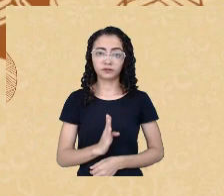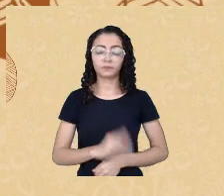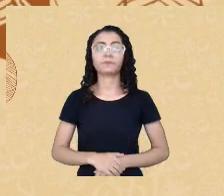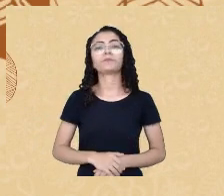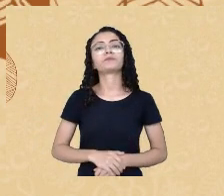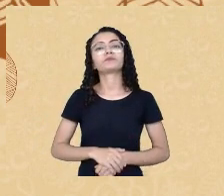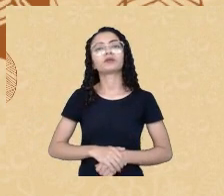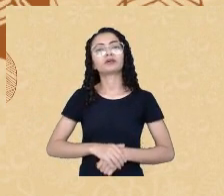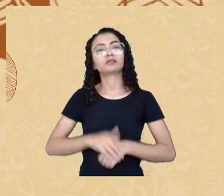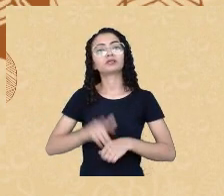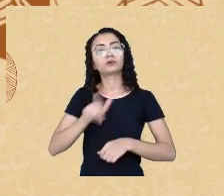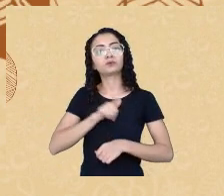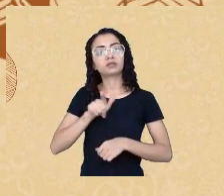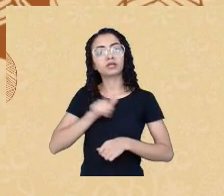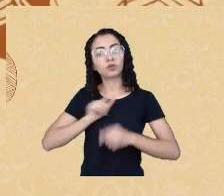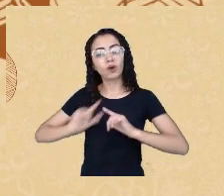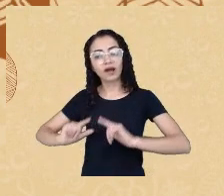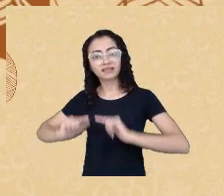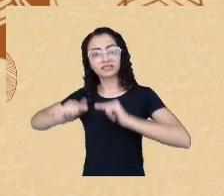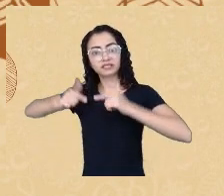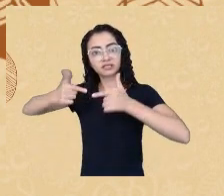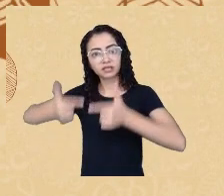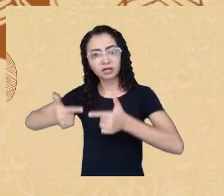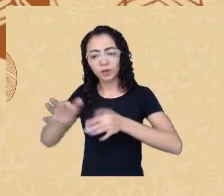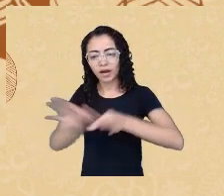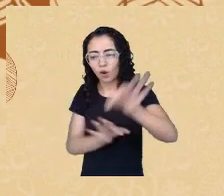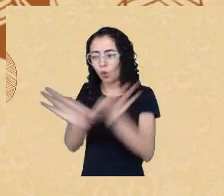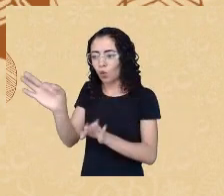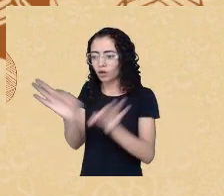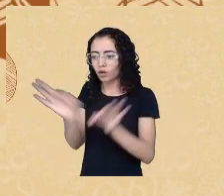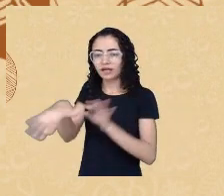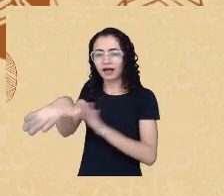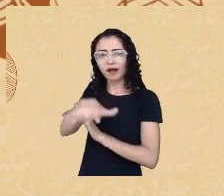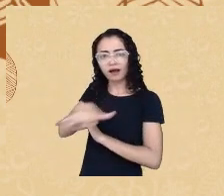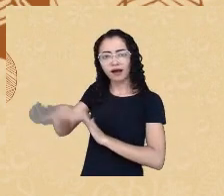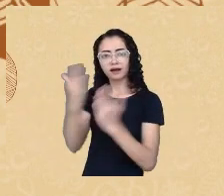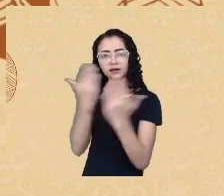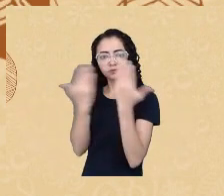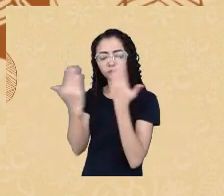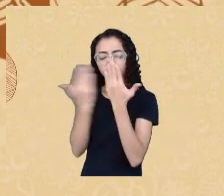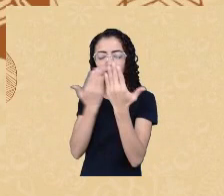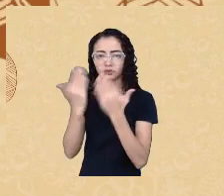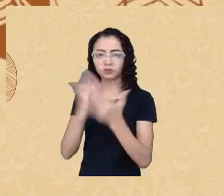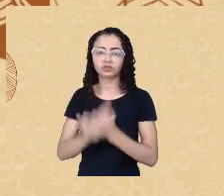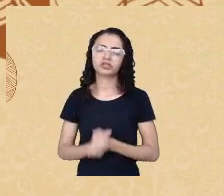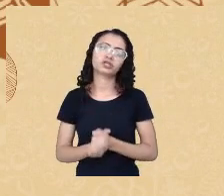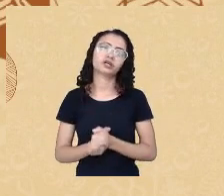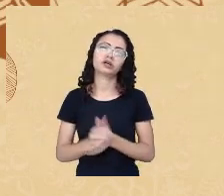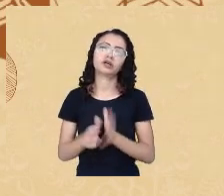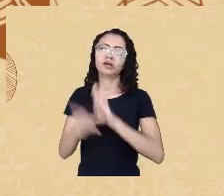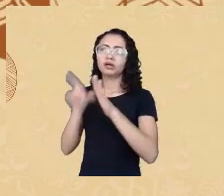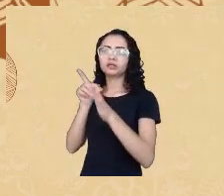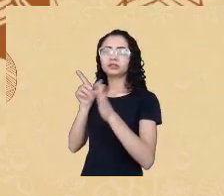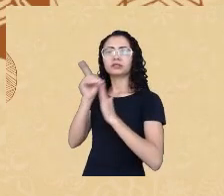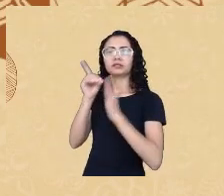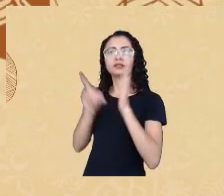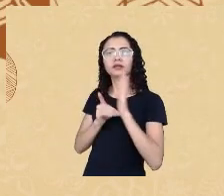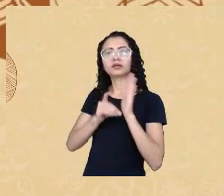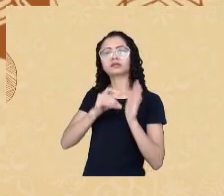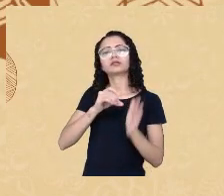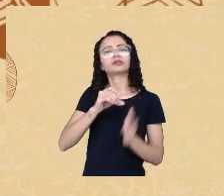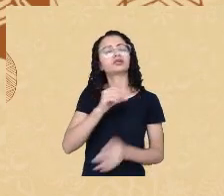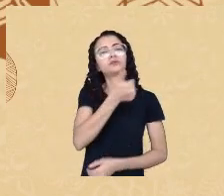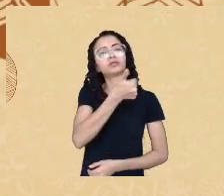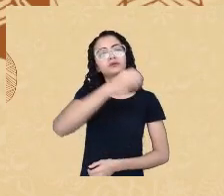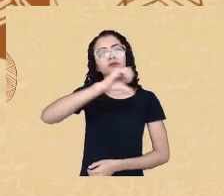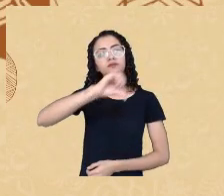reorganização da área, em função de alguns episódios acontecidos no final das décadas de 1980 e de